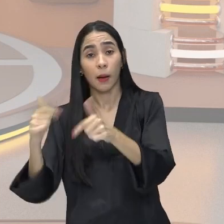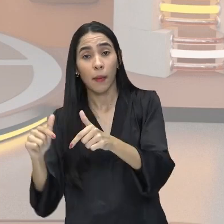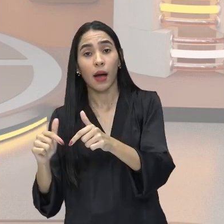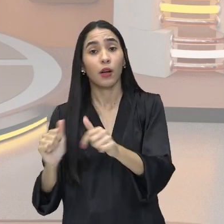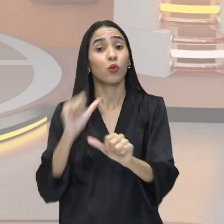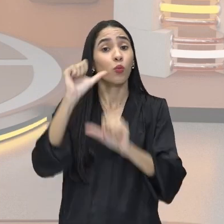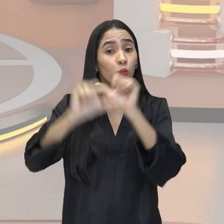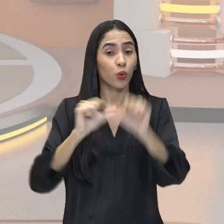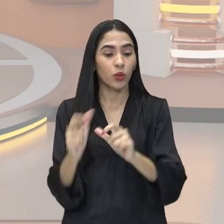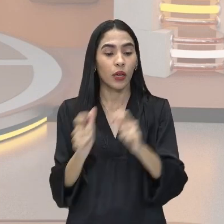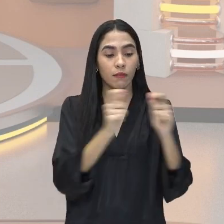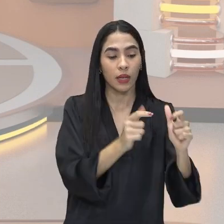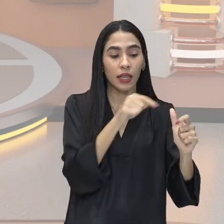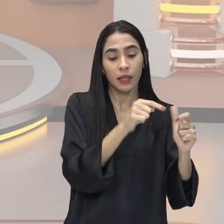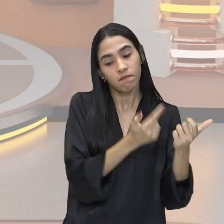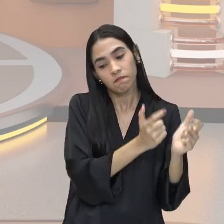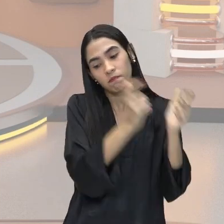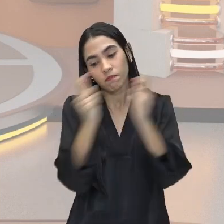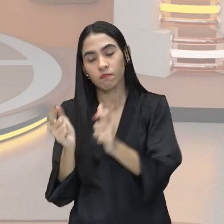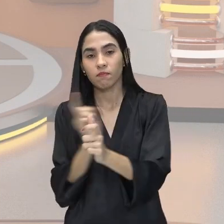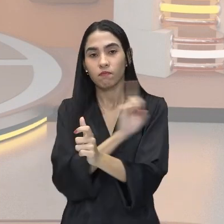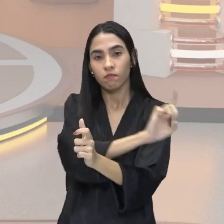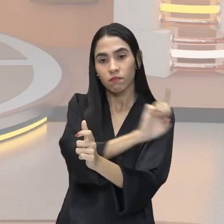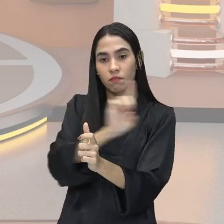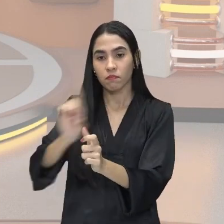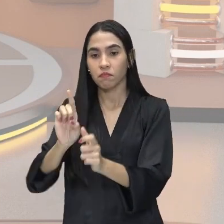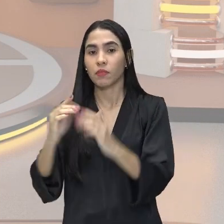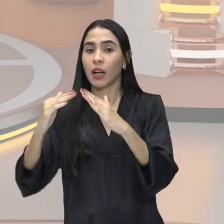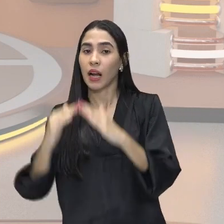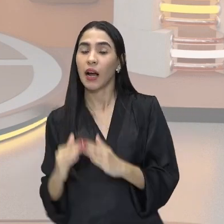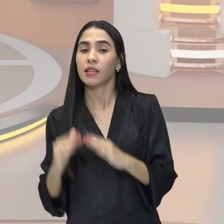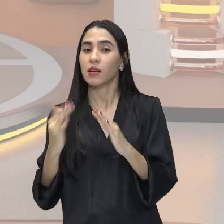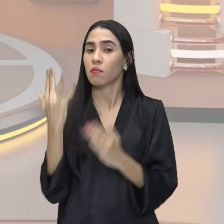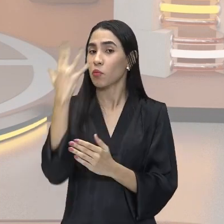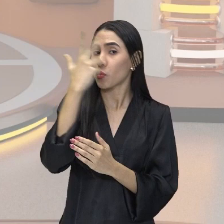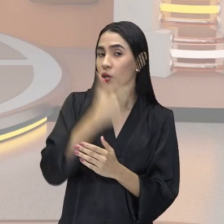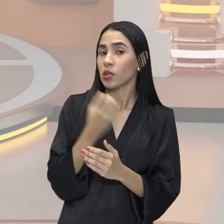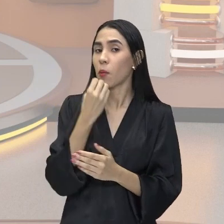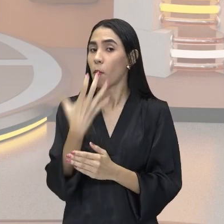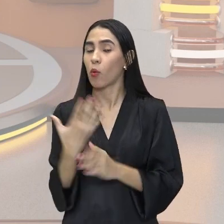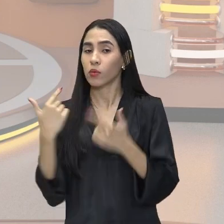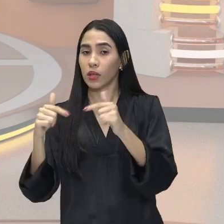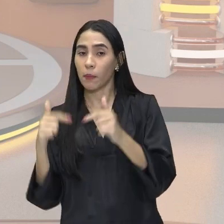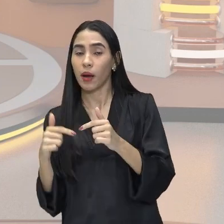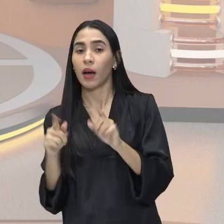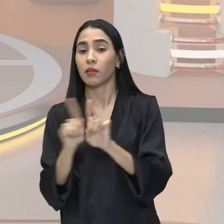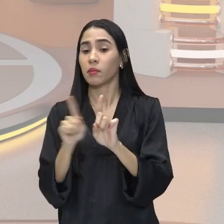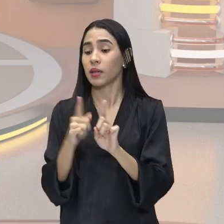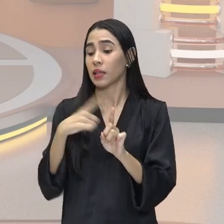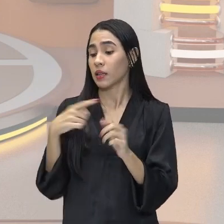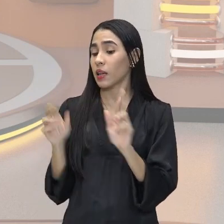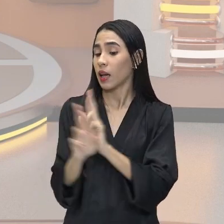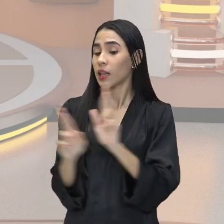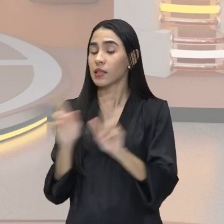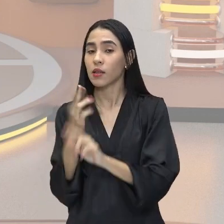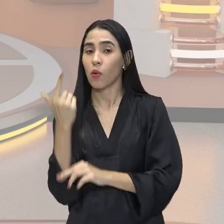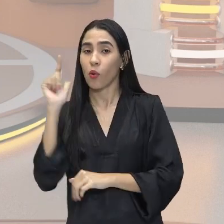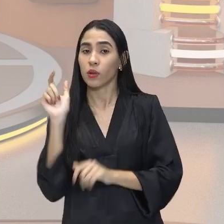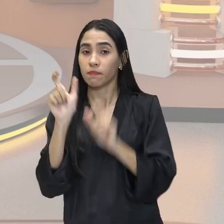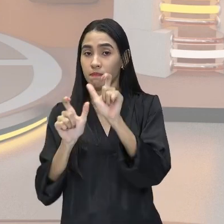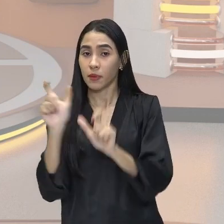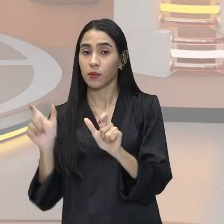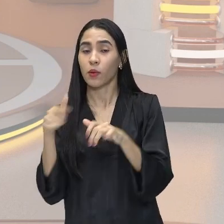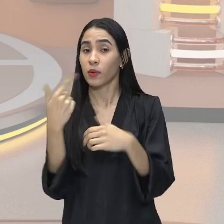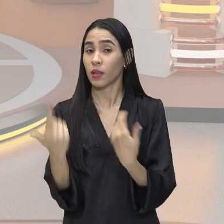vai aí para um outro local, para uma casa bonita, para um bom trabalho, começa a se relacionar com outras pessoas. Então